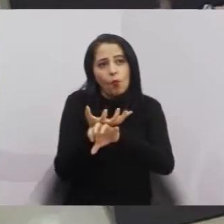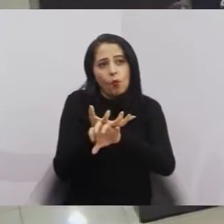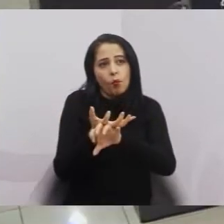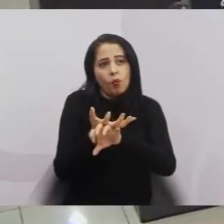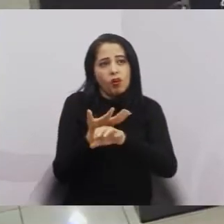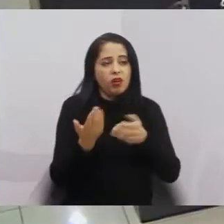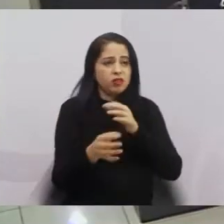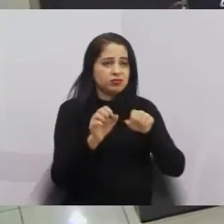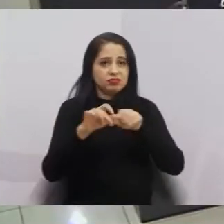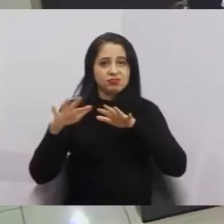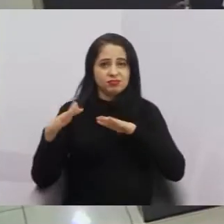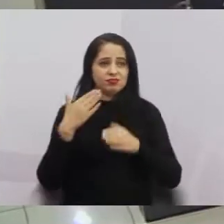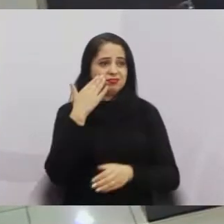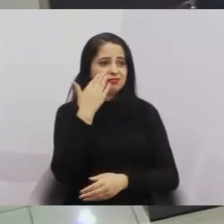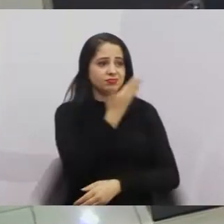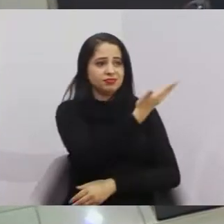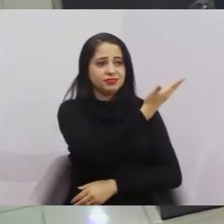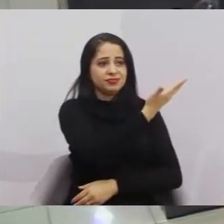Ninguém.